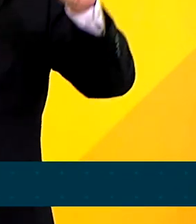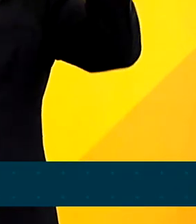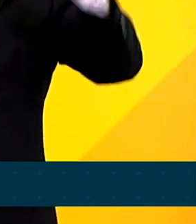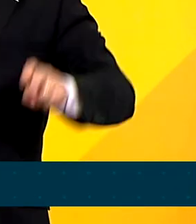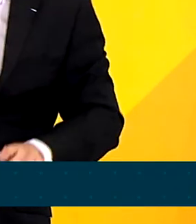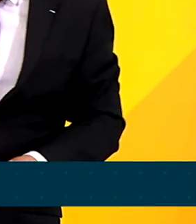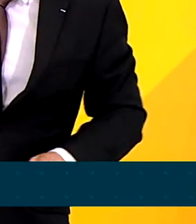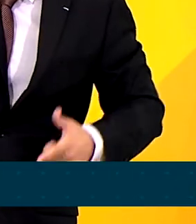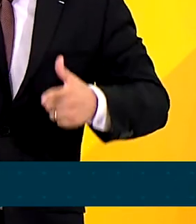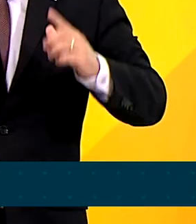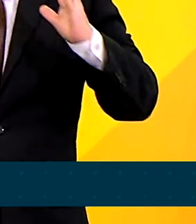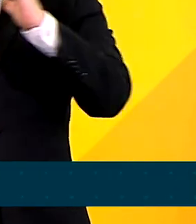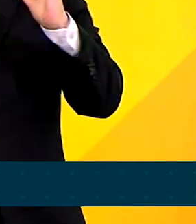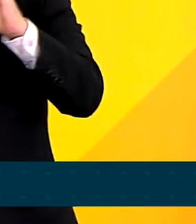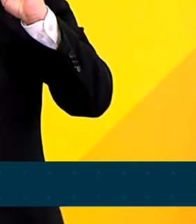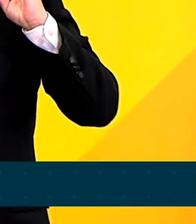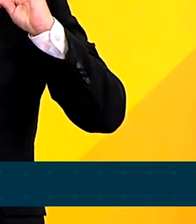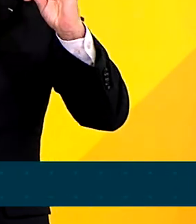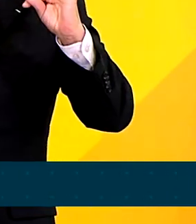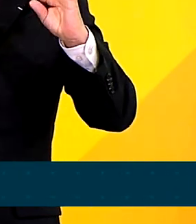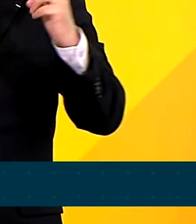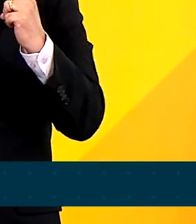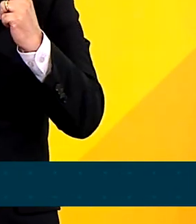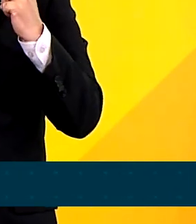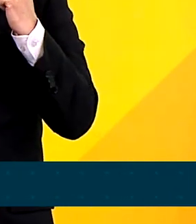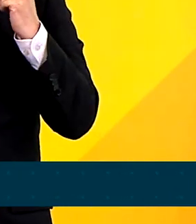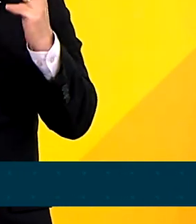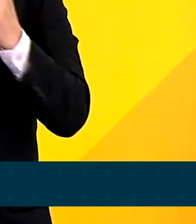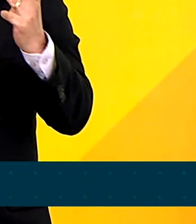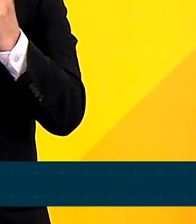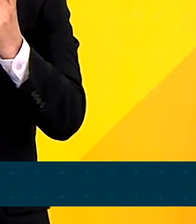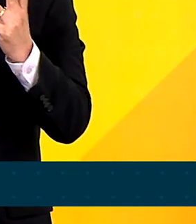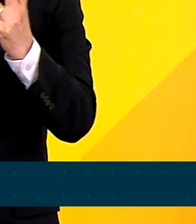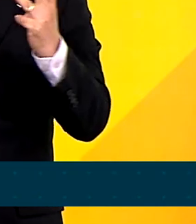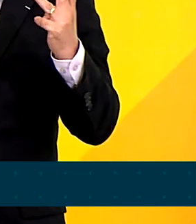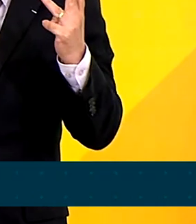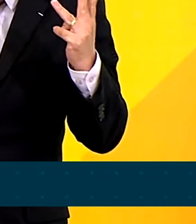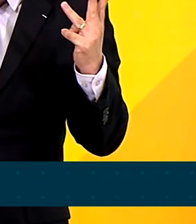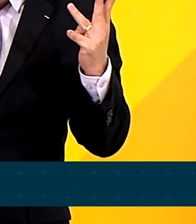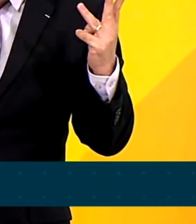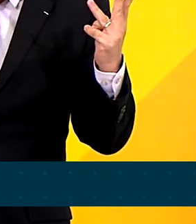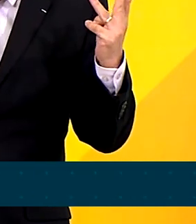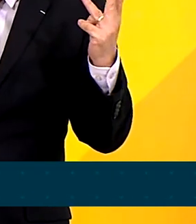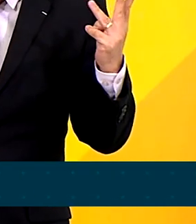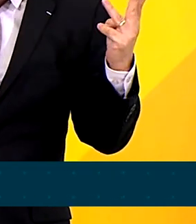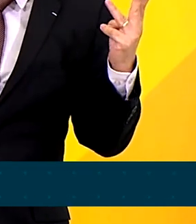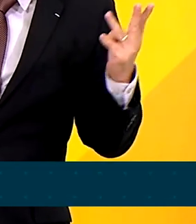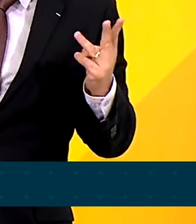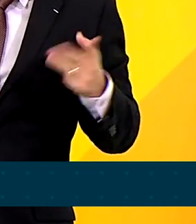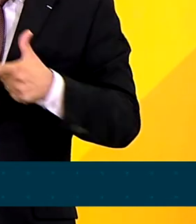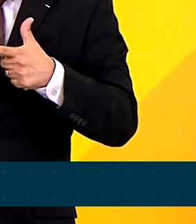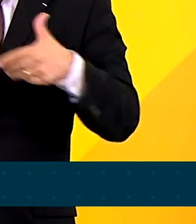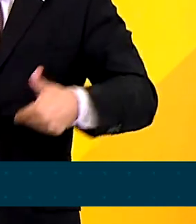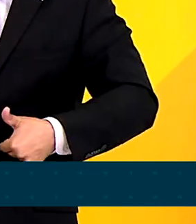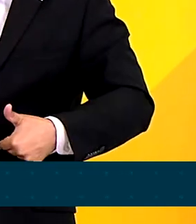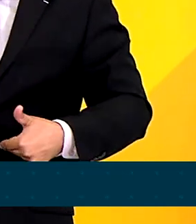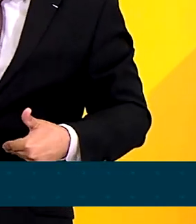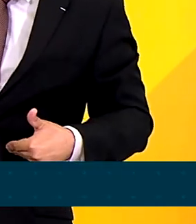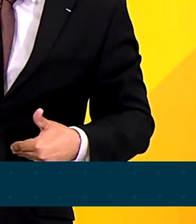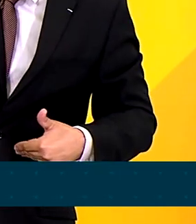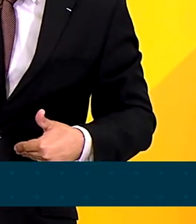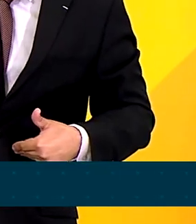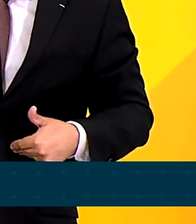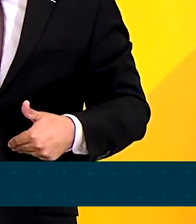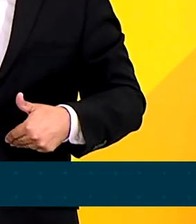paradigmas tecnológicos, ainda estamos convivendo com esse flagelo de pessoas passando fome? É